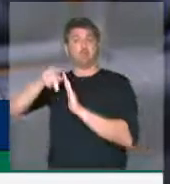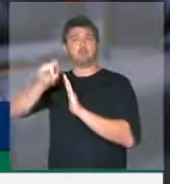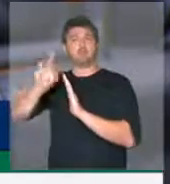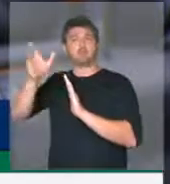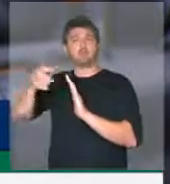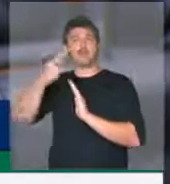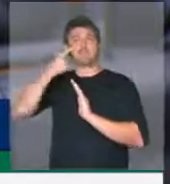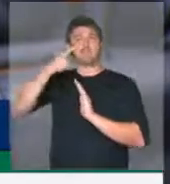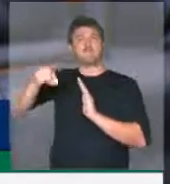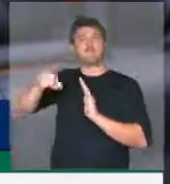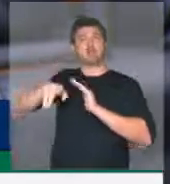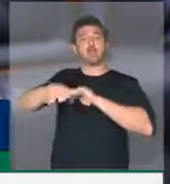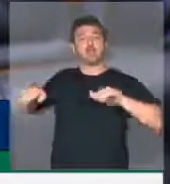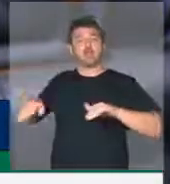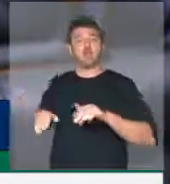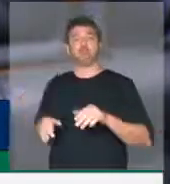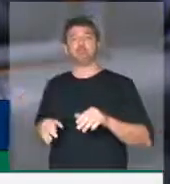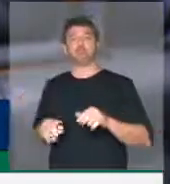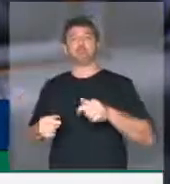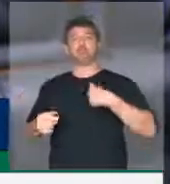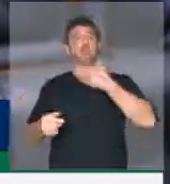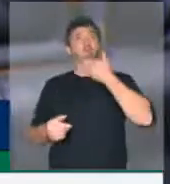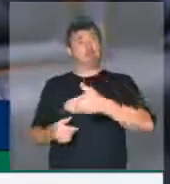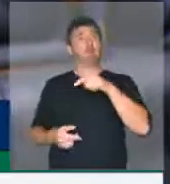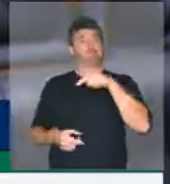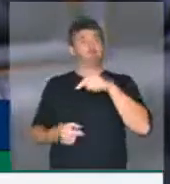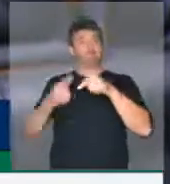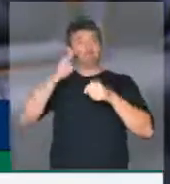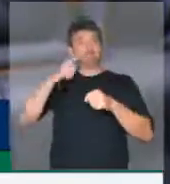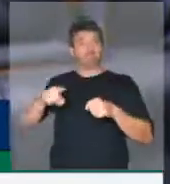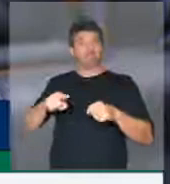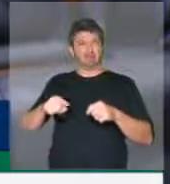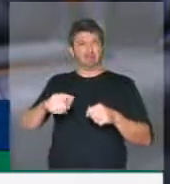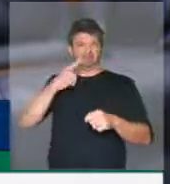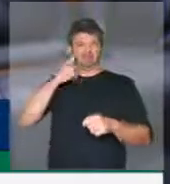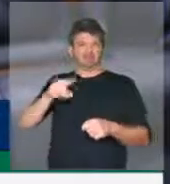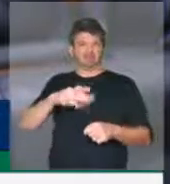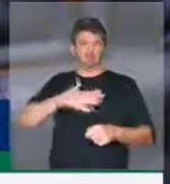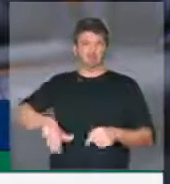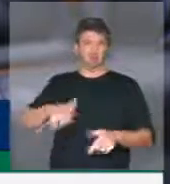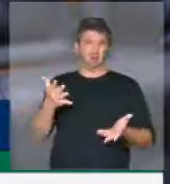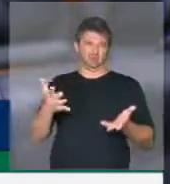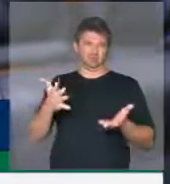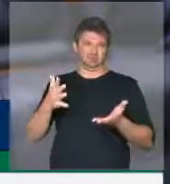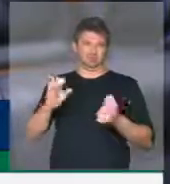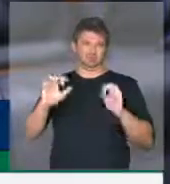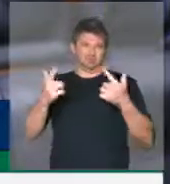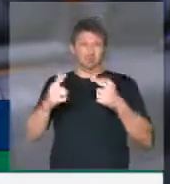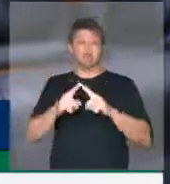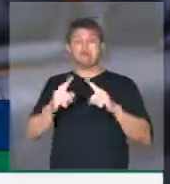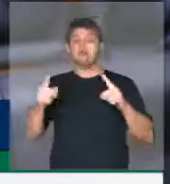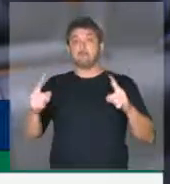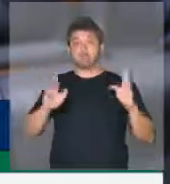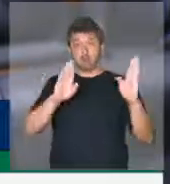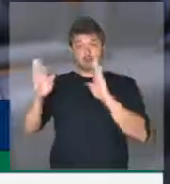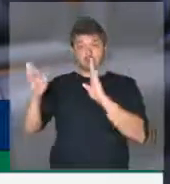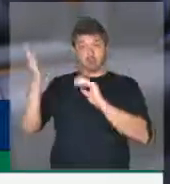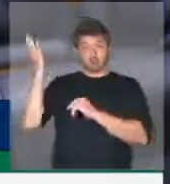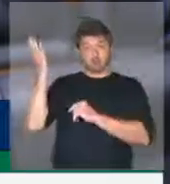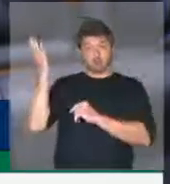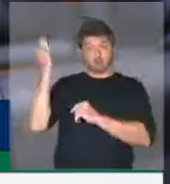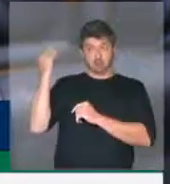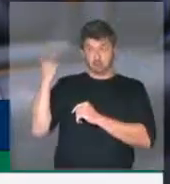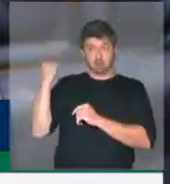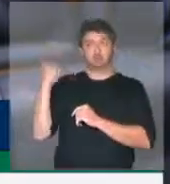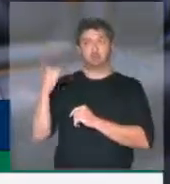acabar com fraude. Acabar com fraude eu também sou a favorável. Ninguém gosta de fraude. Porém, naquela época, nós